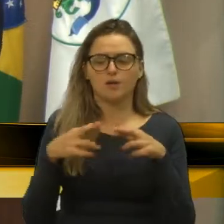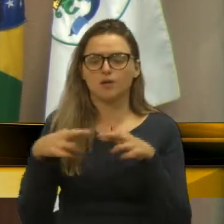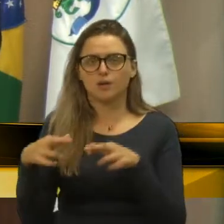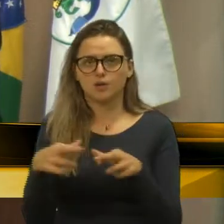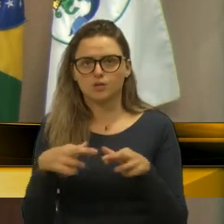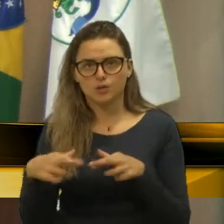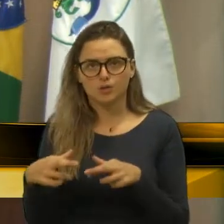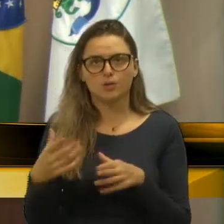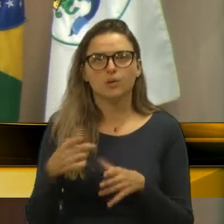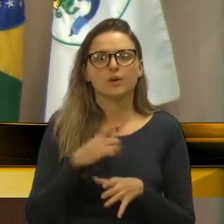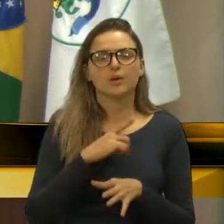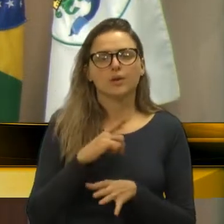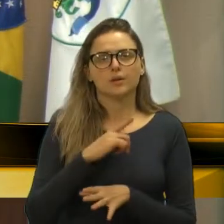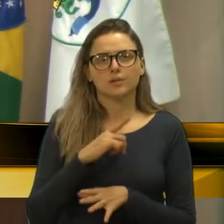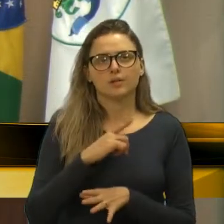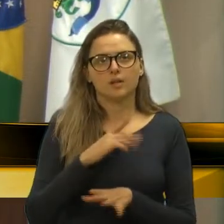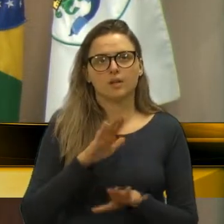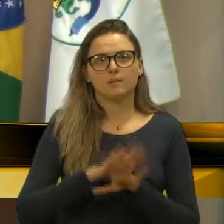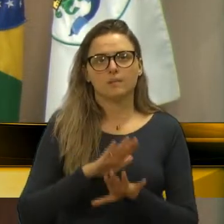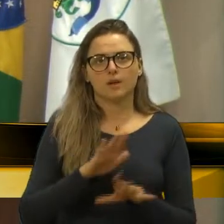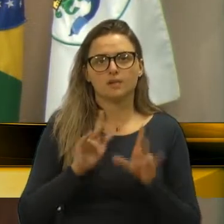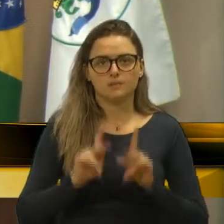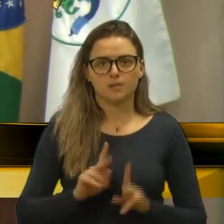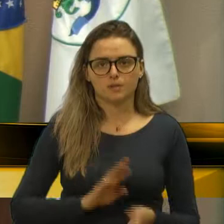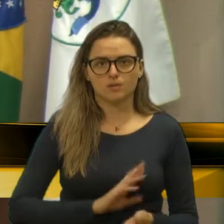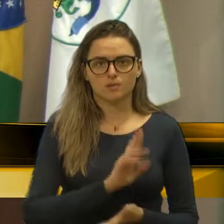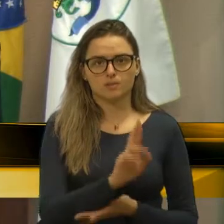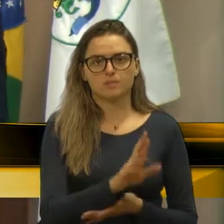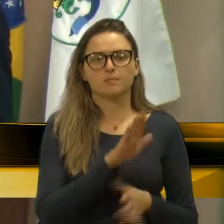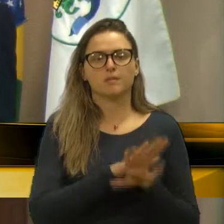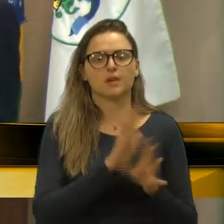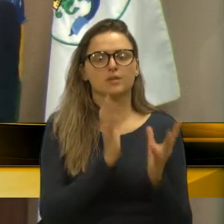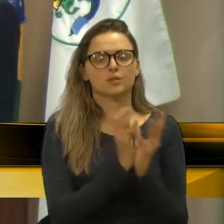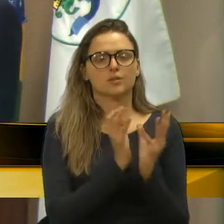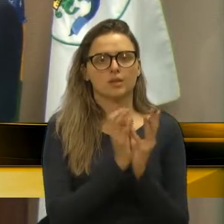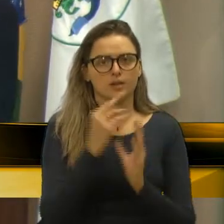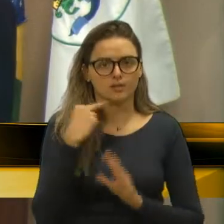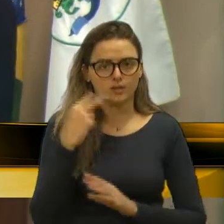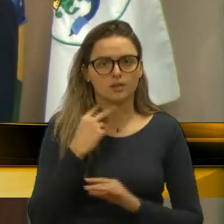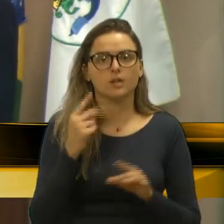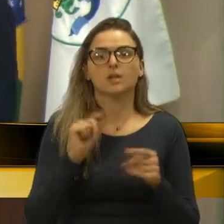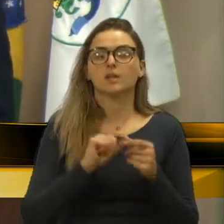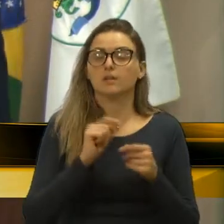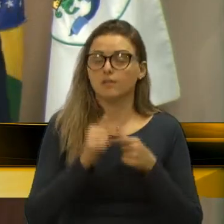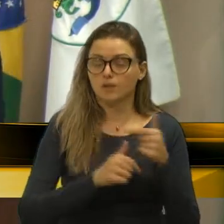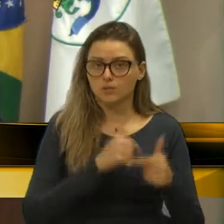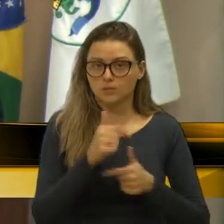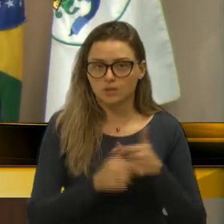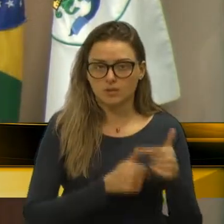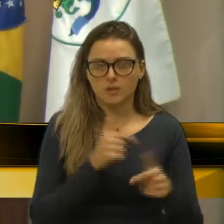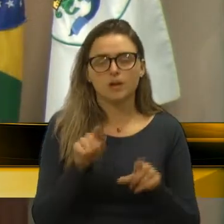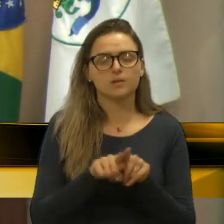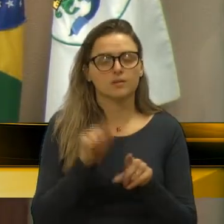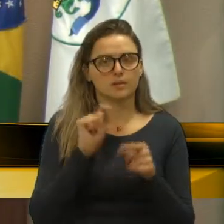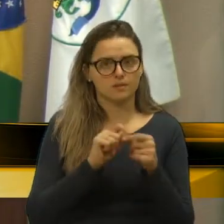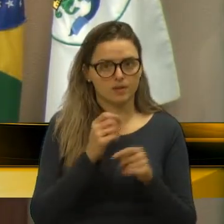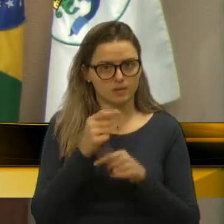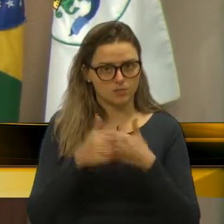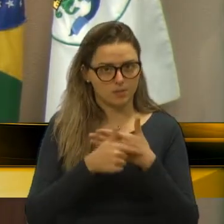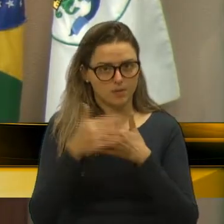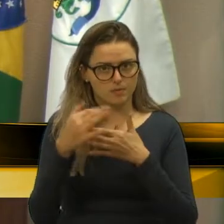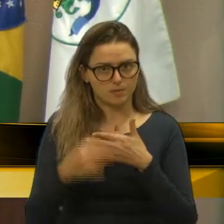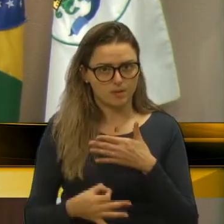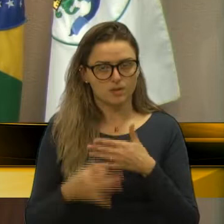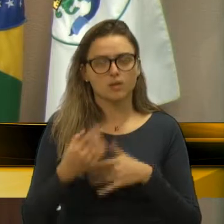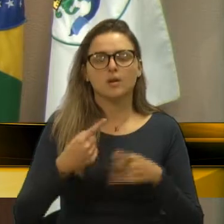mais representantes, mais colegas vereadores também, que fazem esse trabalho e fazem muito bem. Mas nós, quando